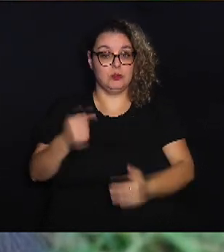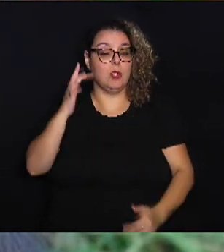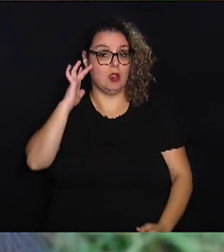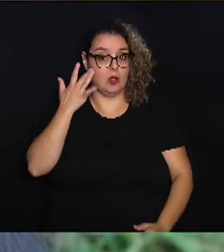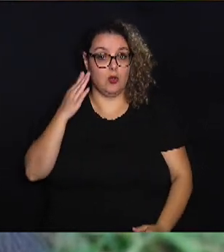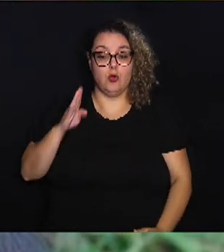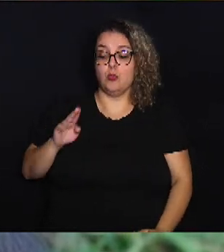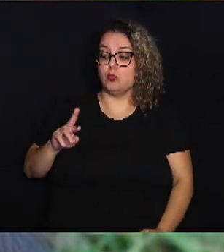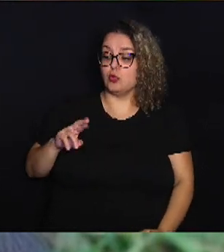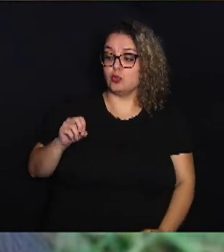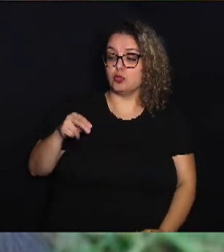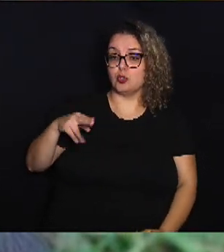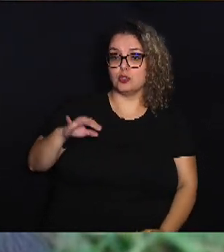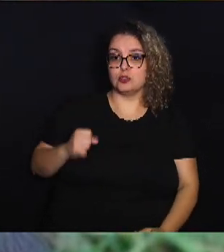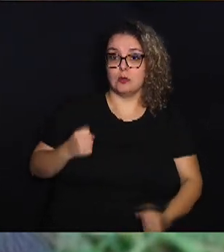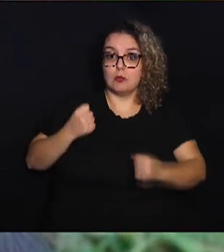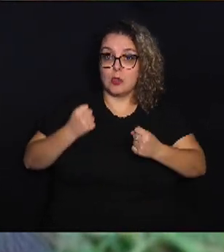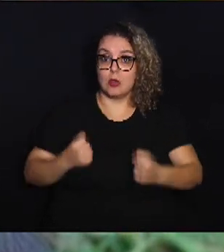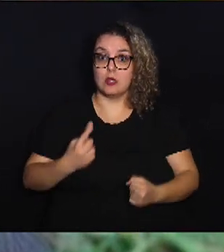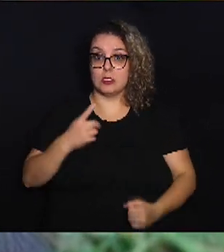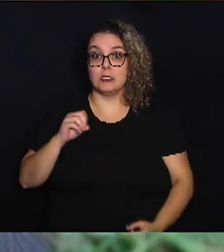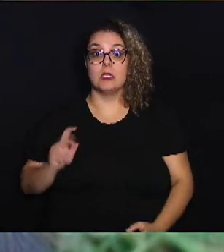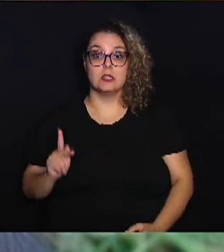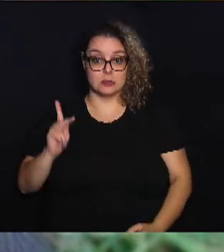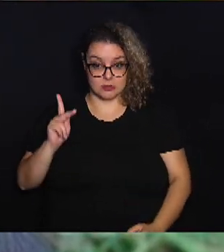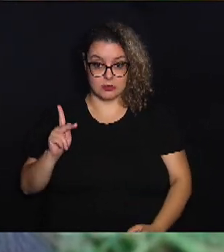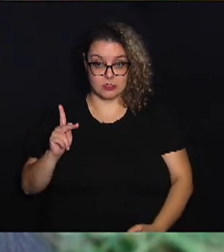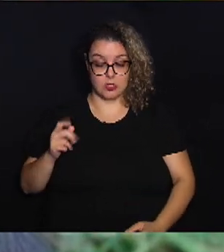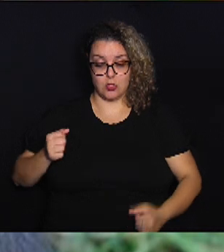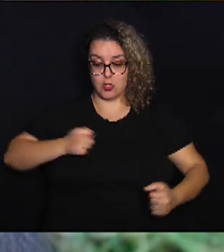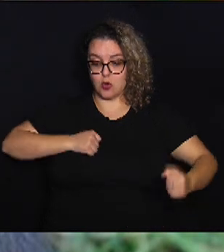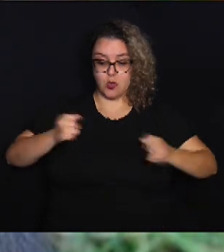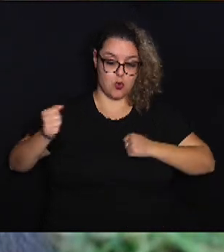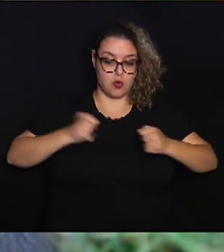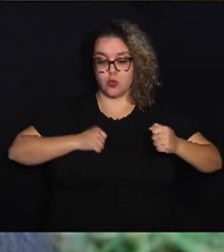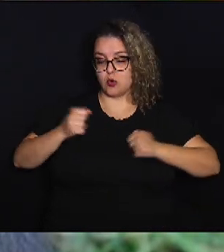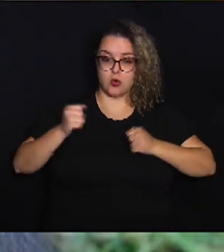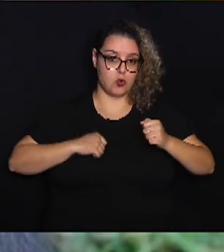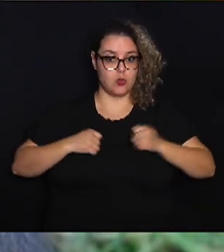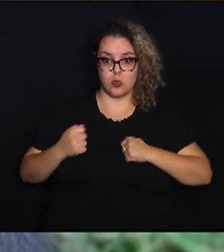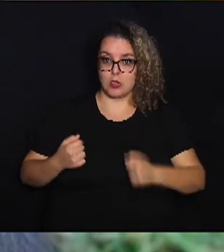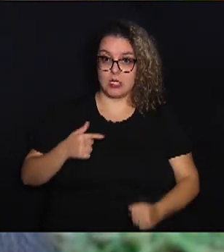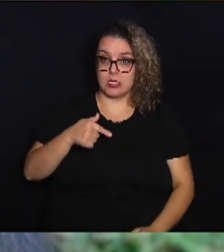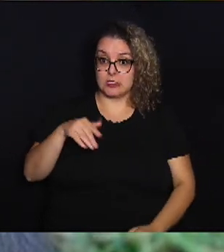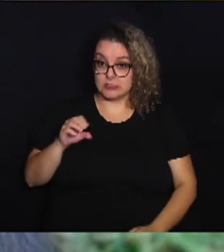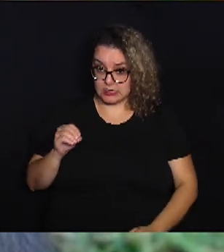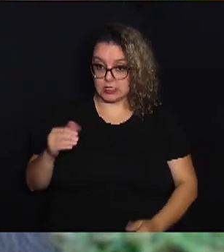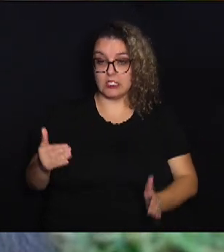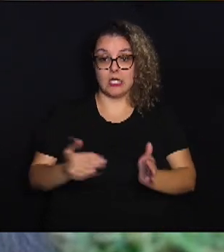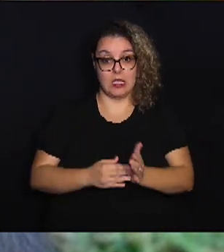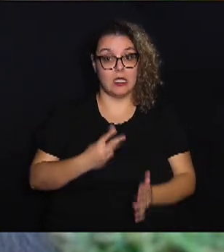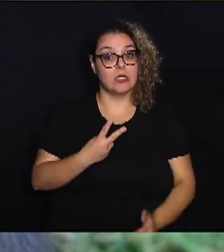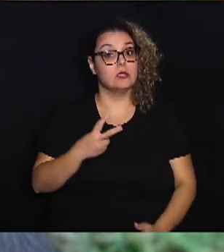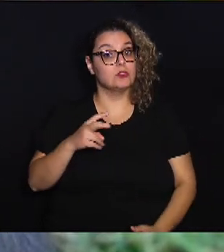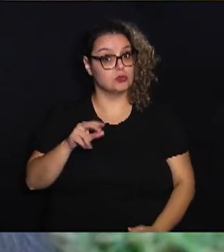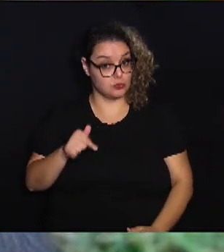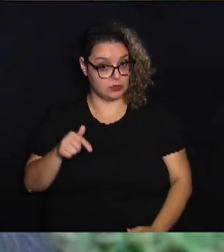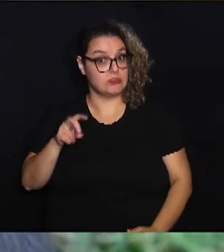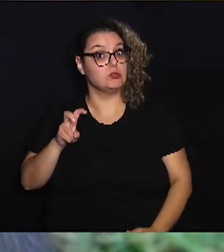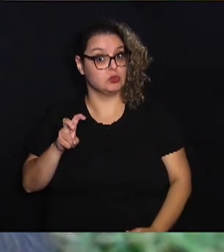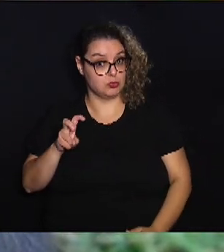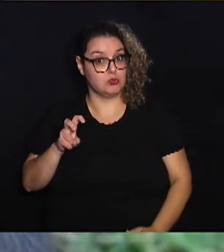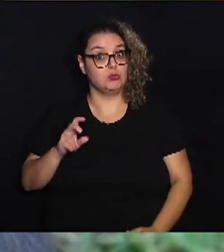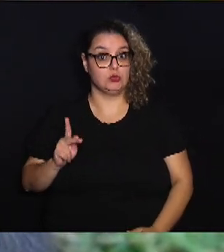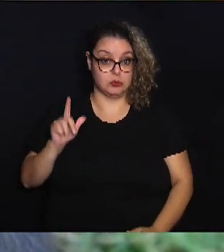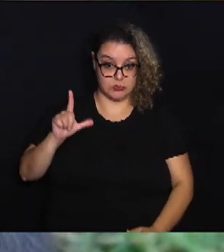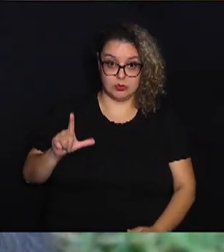Buronius pesava por volta de 10 quilos. Os gorilas, por exemplo, pesam entre 70 e 275 quilos.